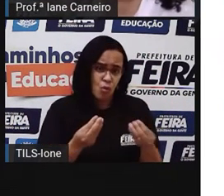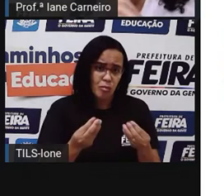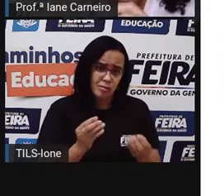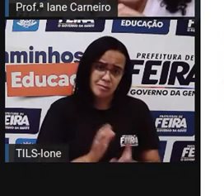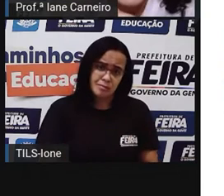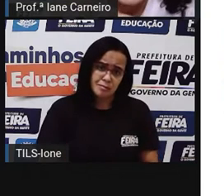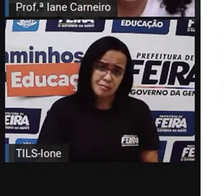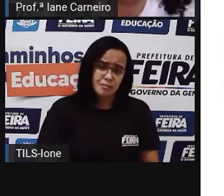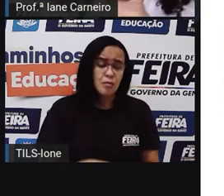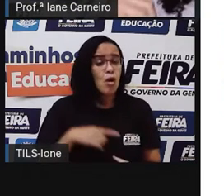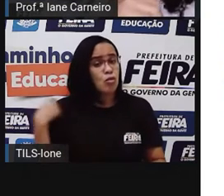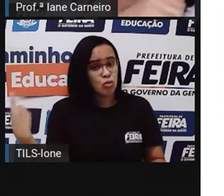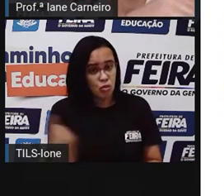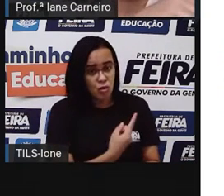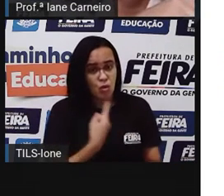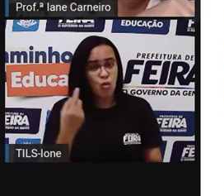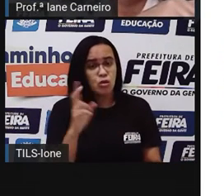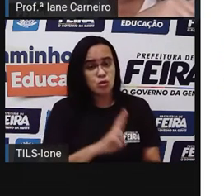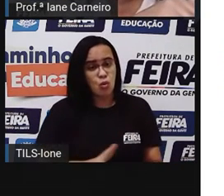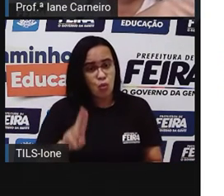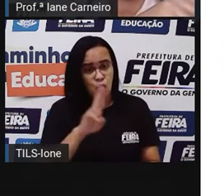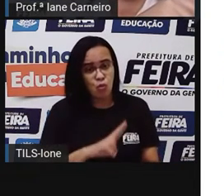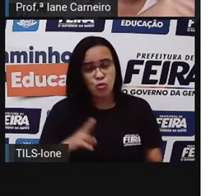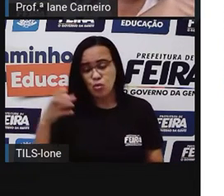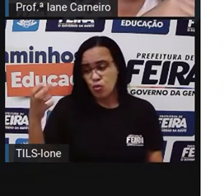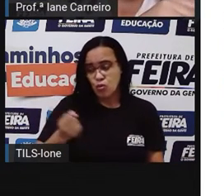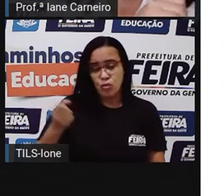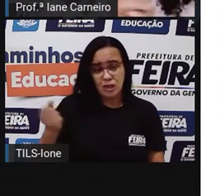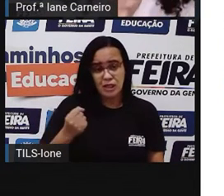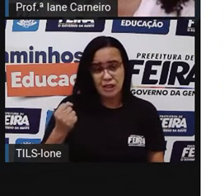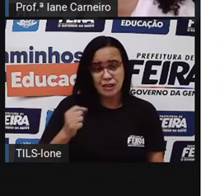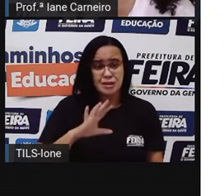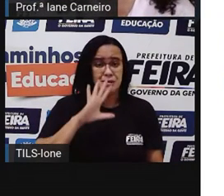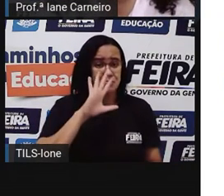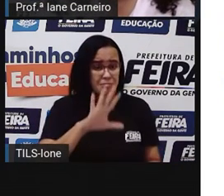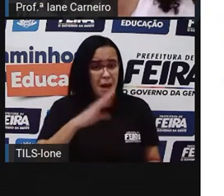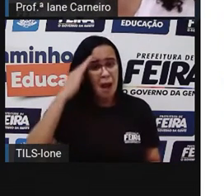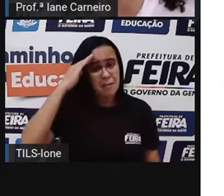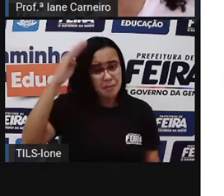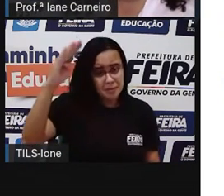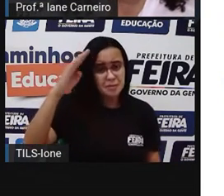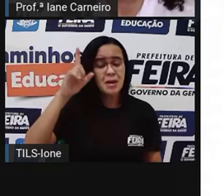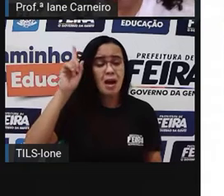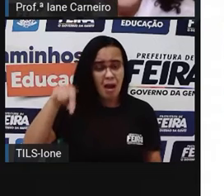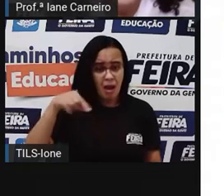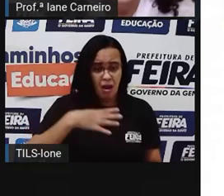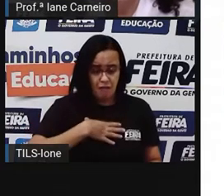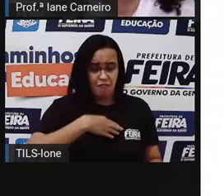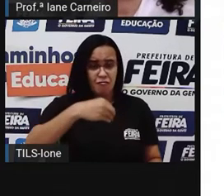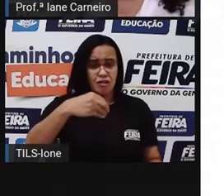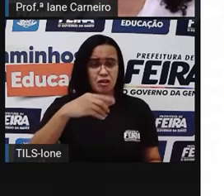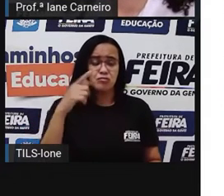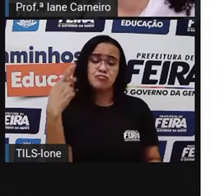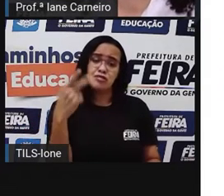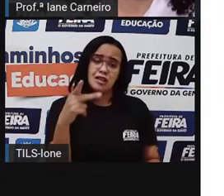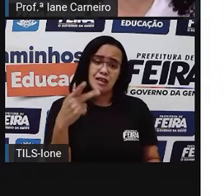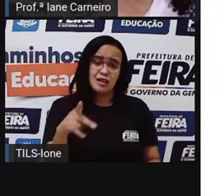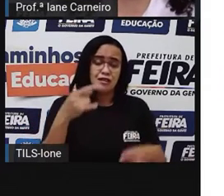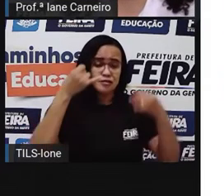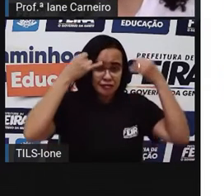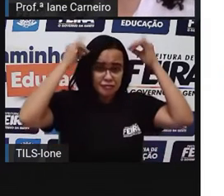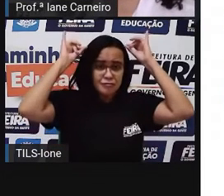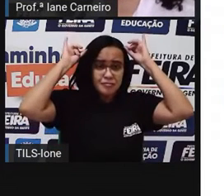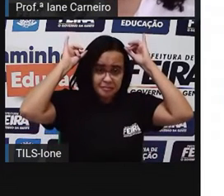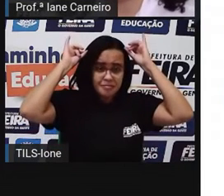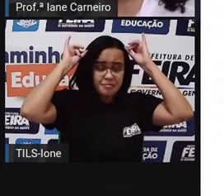usamos de ousados o leite dos bezerros, né? O leite da vaca foi feito para o filhote dela, né? E aí,